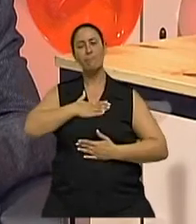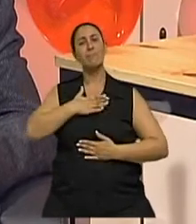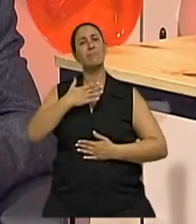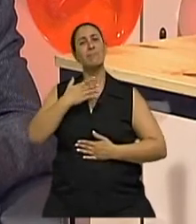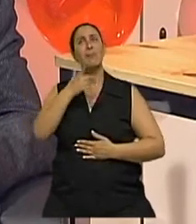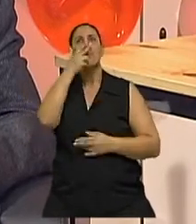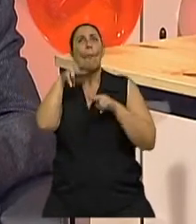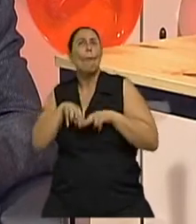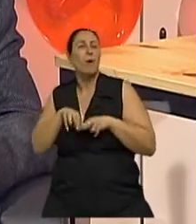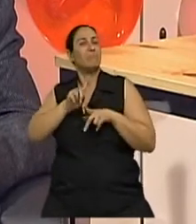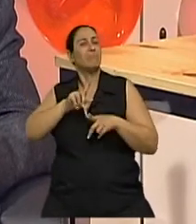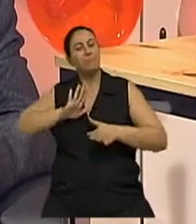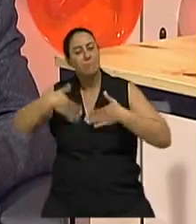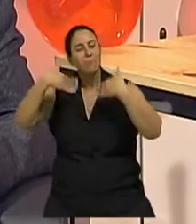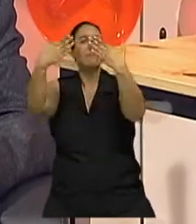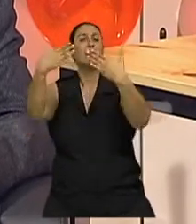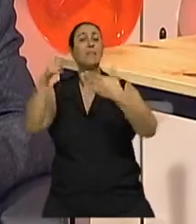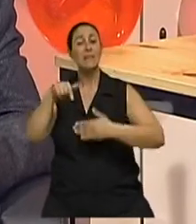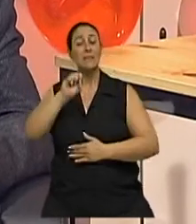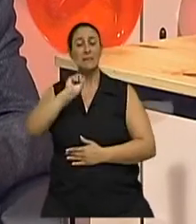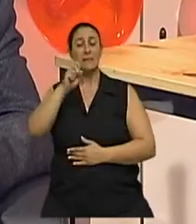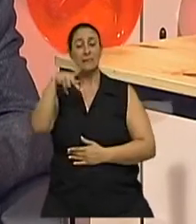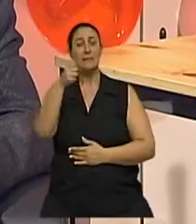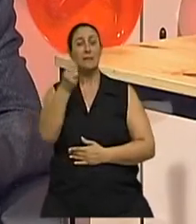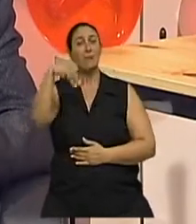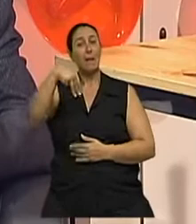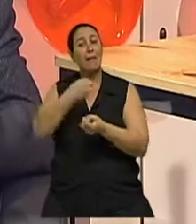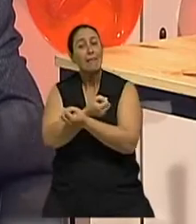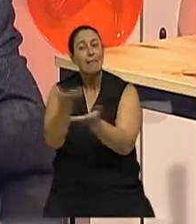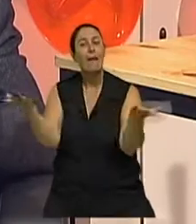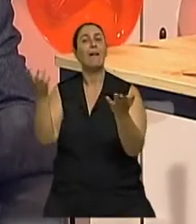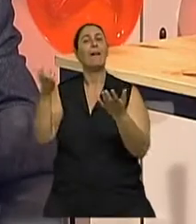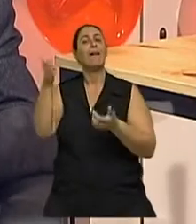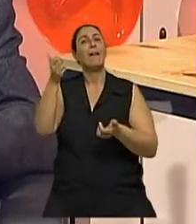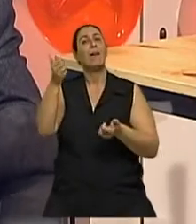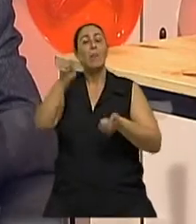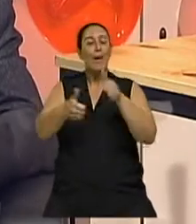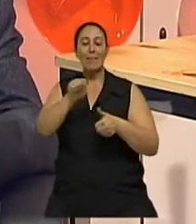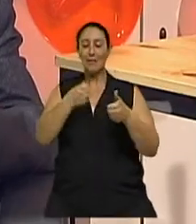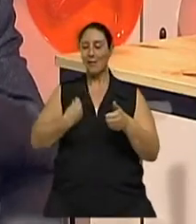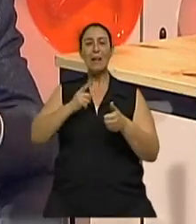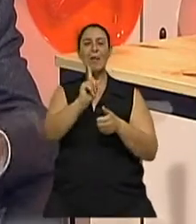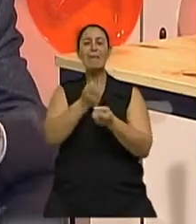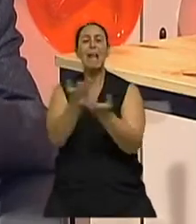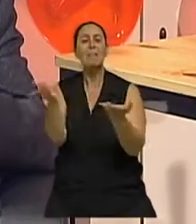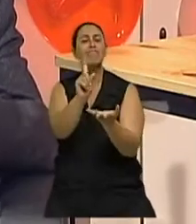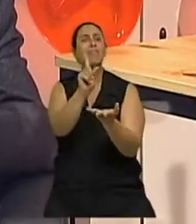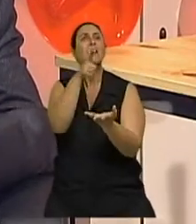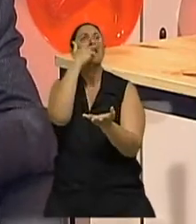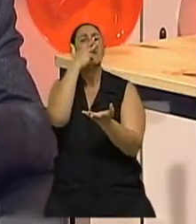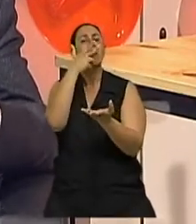A Spam por si só, ela não é capaz de dar qualidade de vida às pessoas. Ela pode criar oportunidades para que as pessoas,